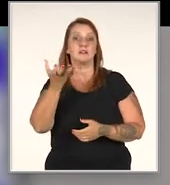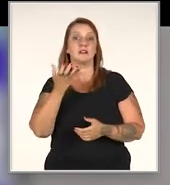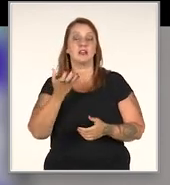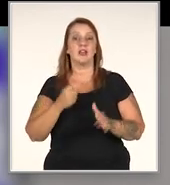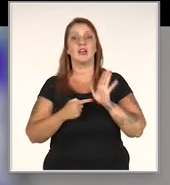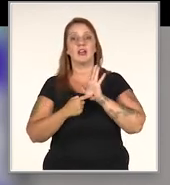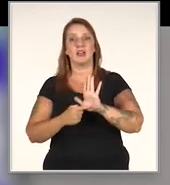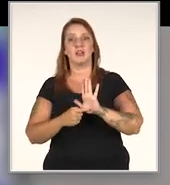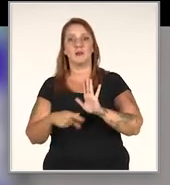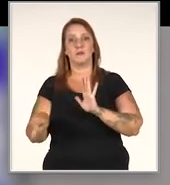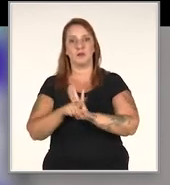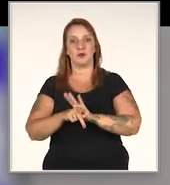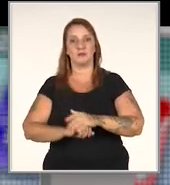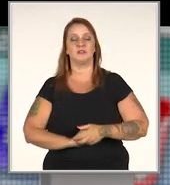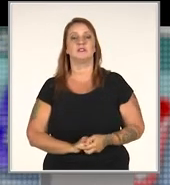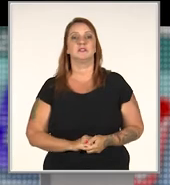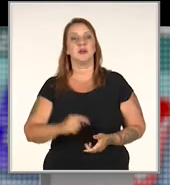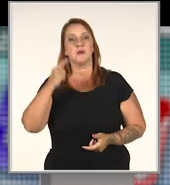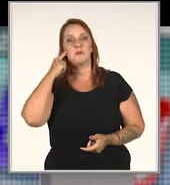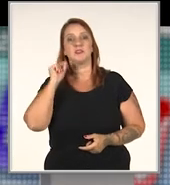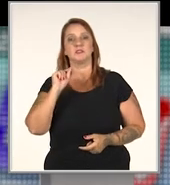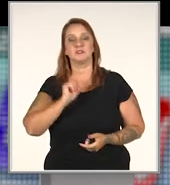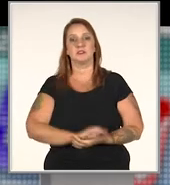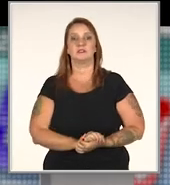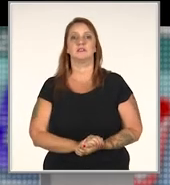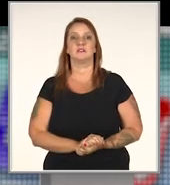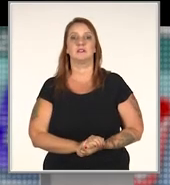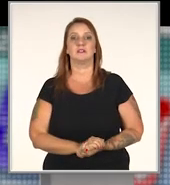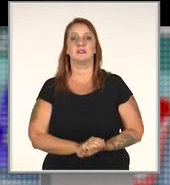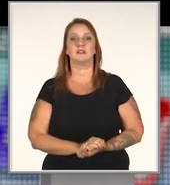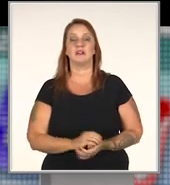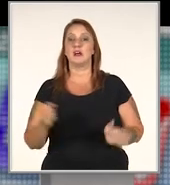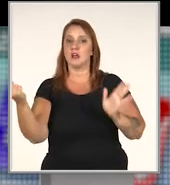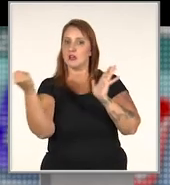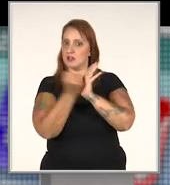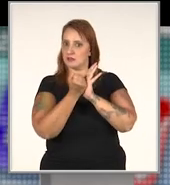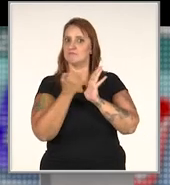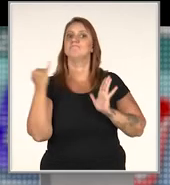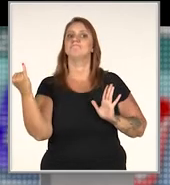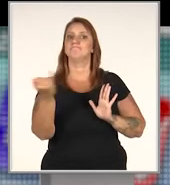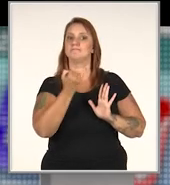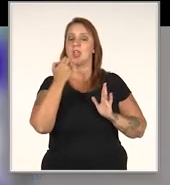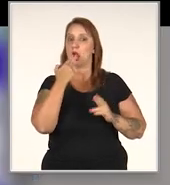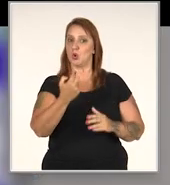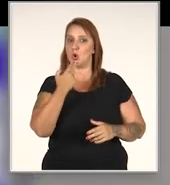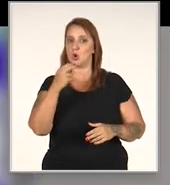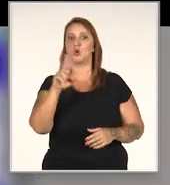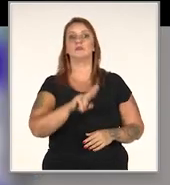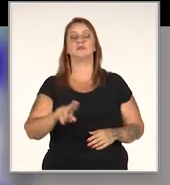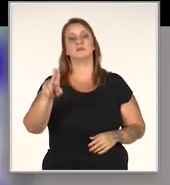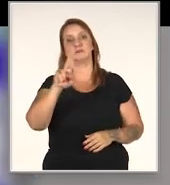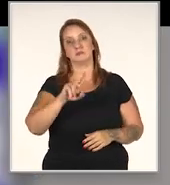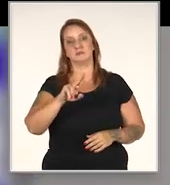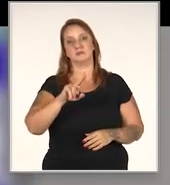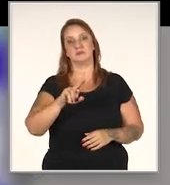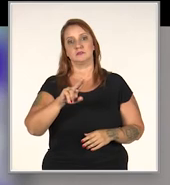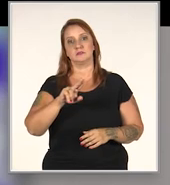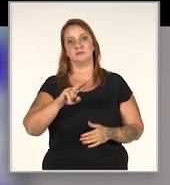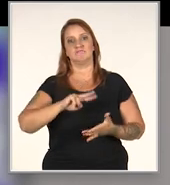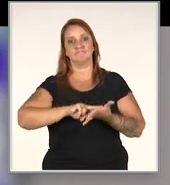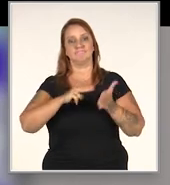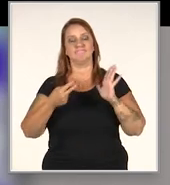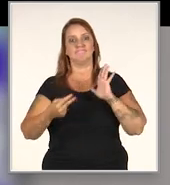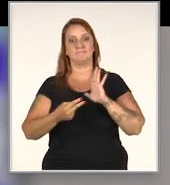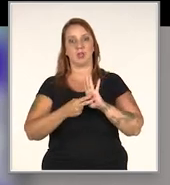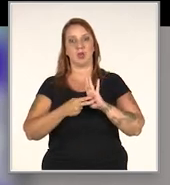imagem que você quer que ele tenha de você. Então, pense o seguinte, né? Olha, a sua logomarca, ela é muito relevante, as cores que você adota,